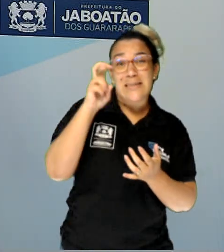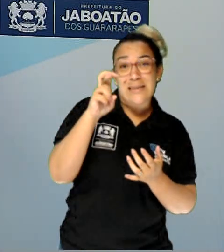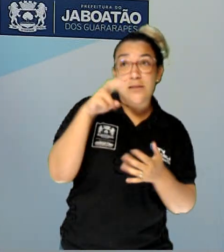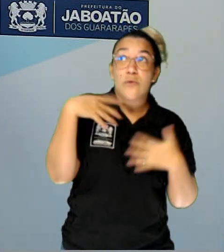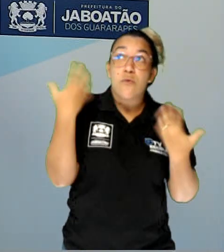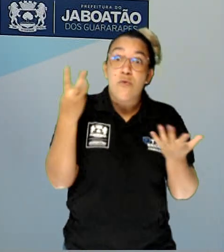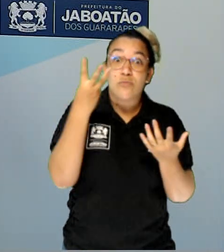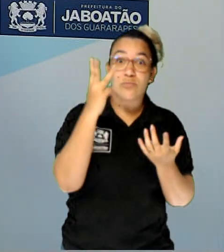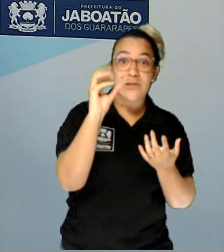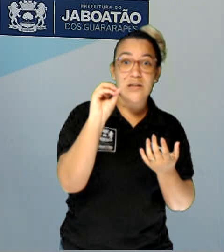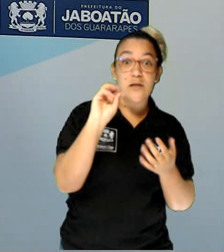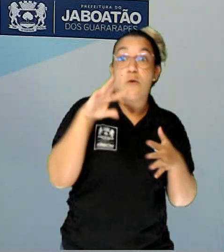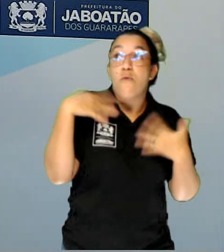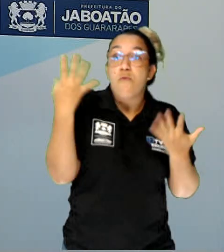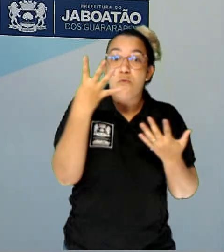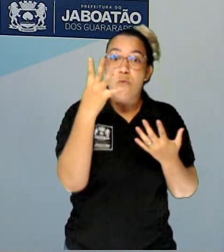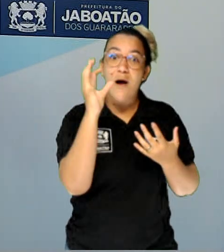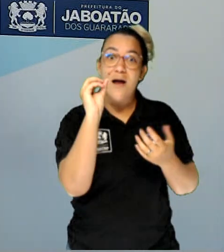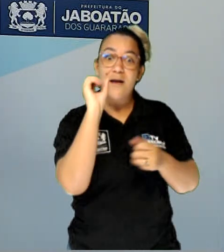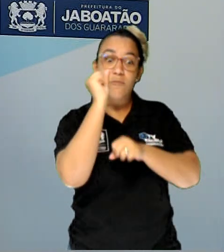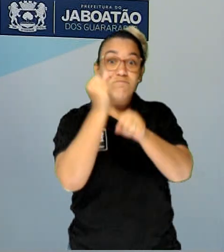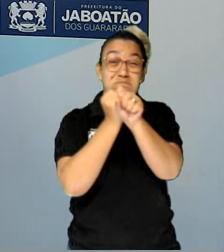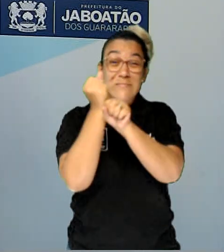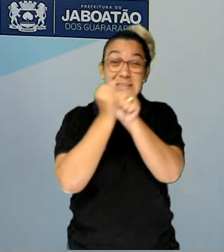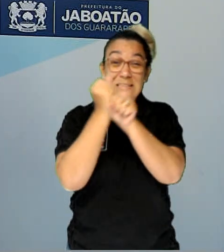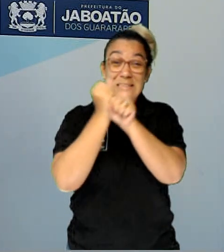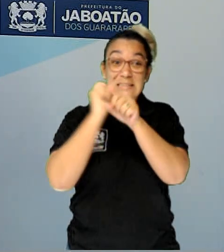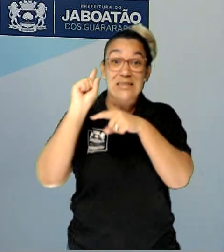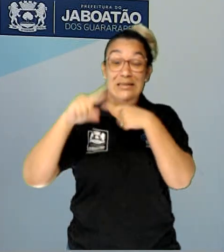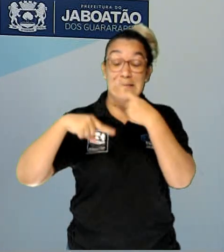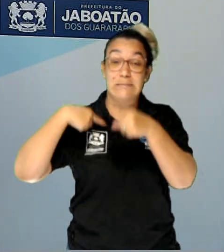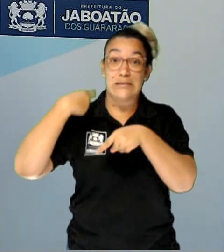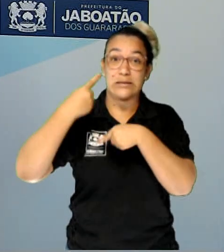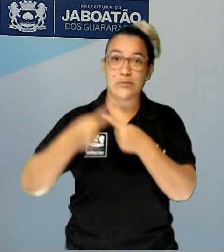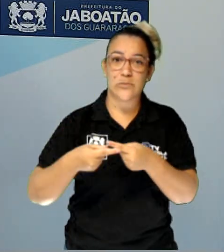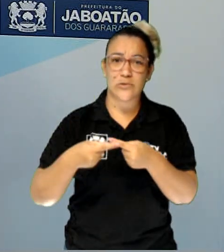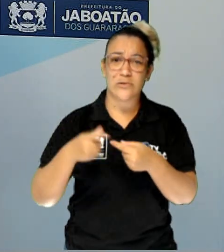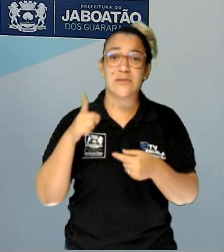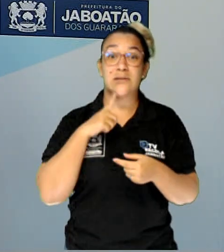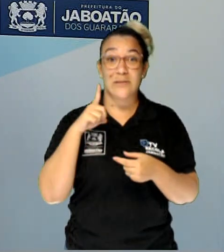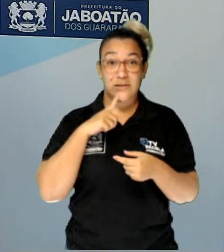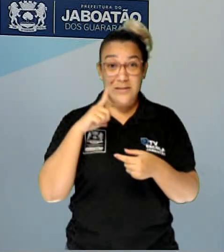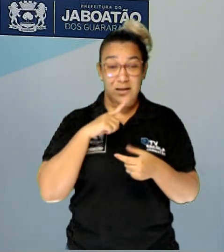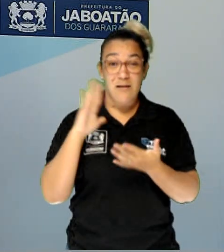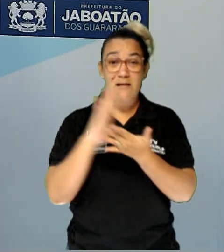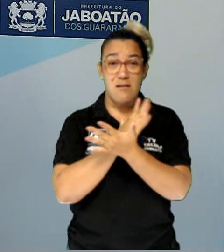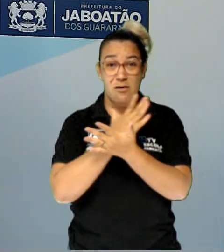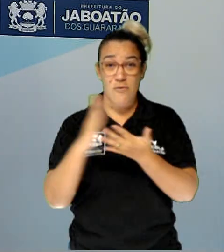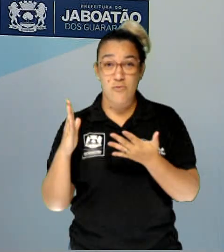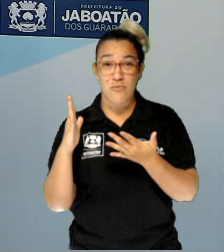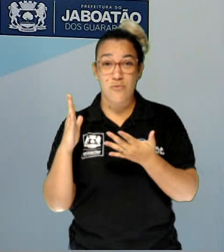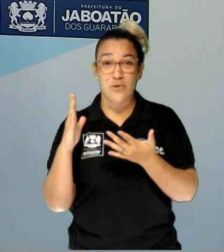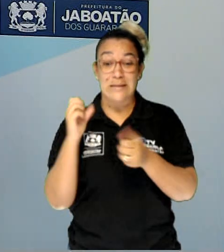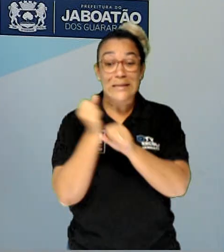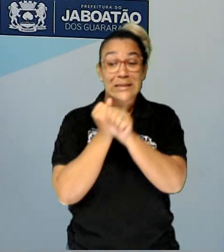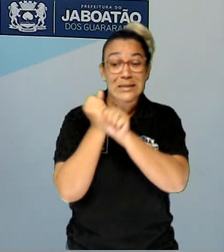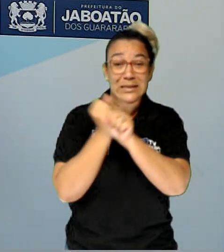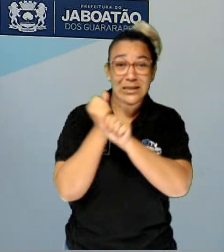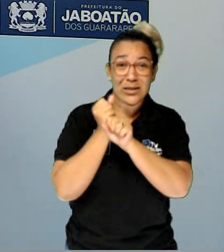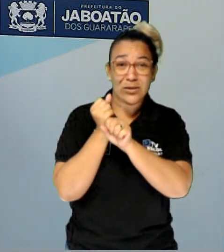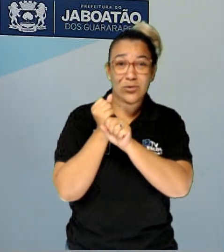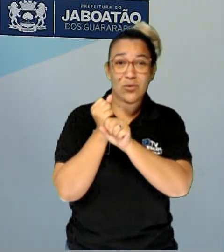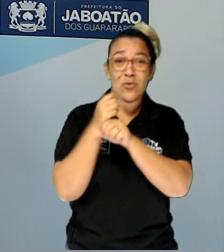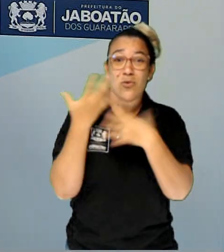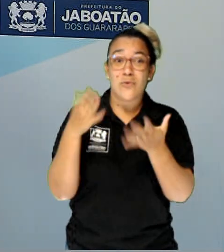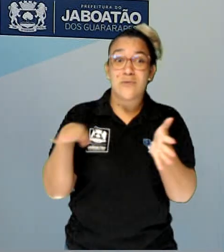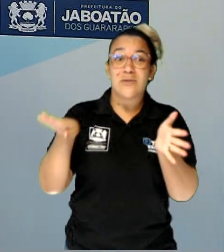ou até 40 anos depois, varia muito, né, a gente tem casos aí que depois de poucos anos, ou depois de muitos anos, é que